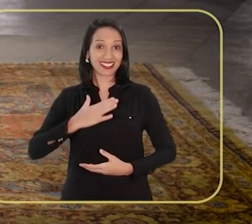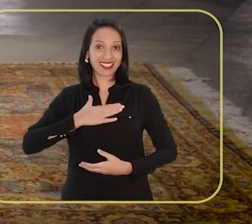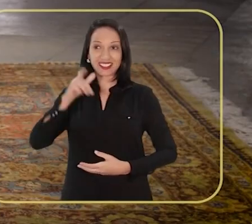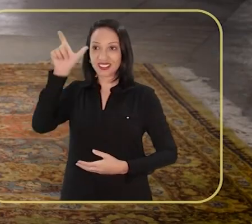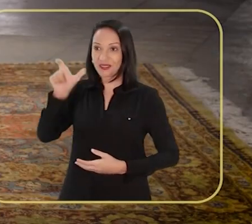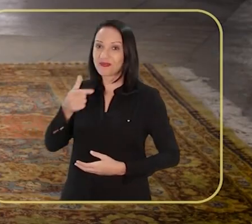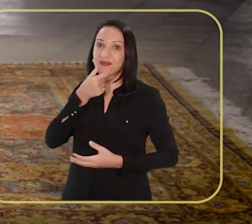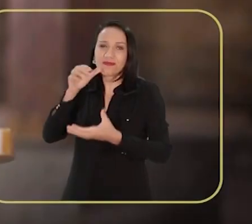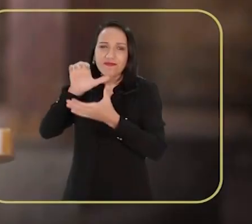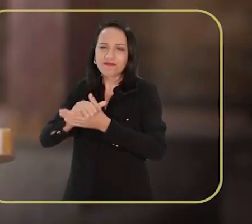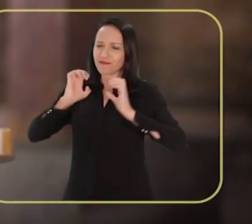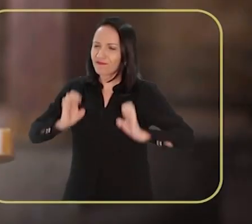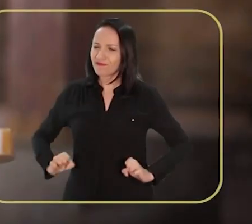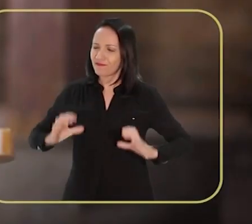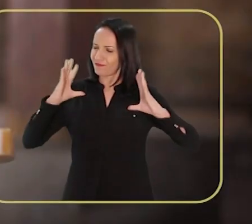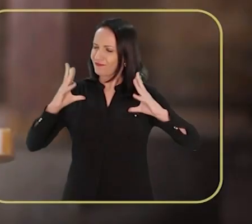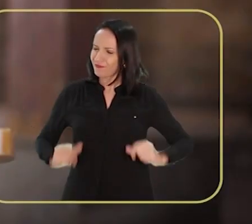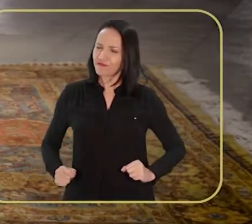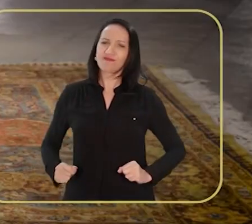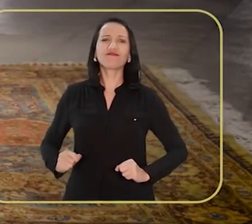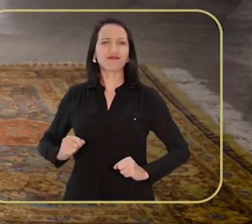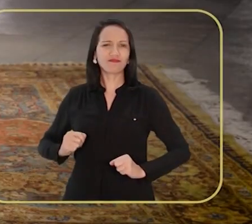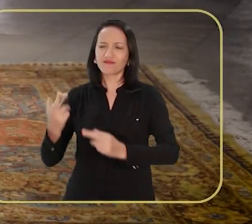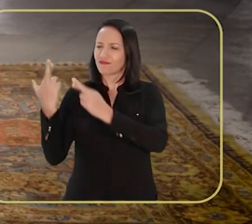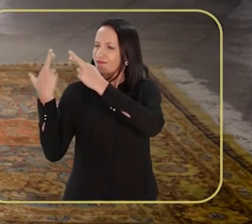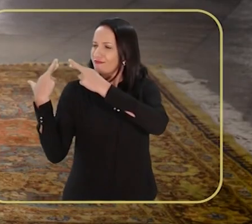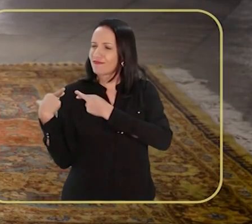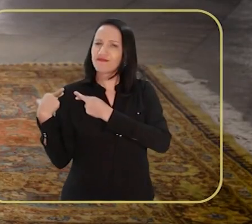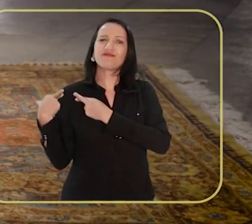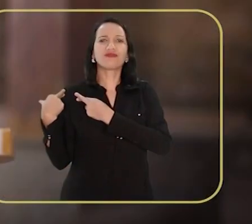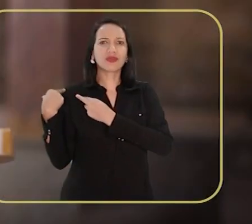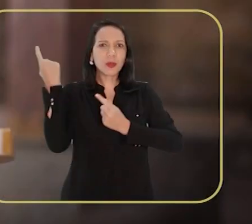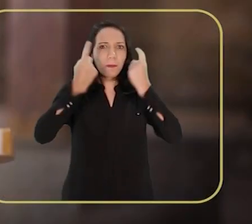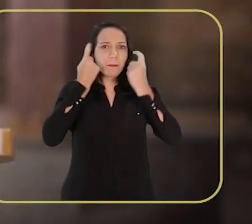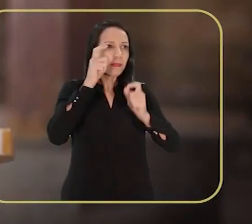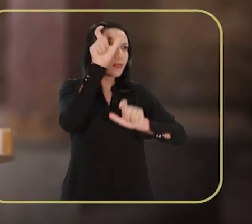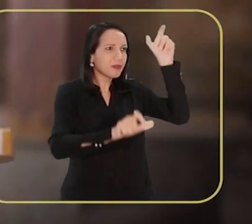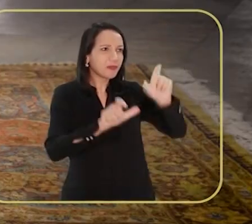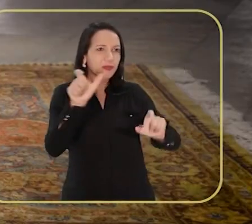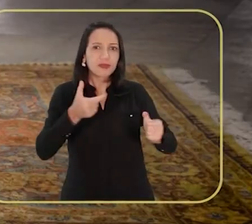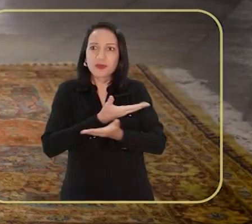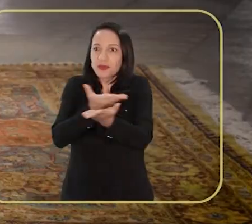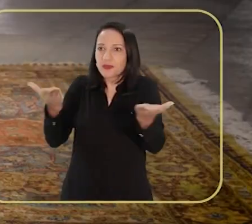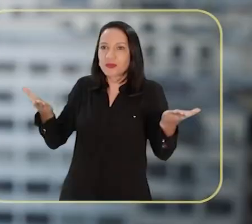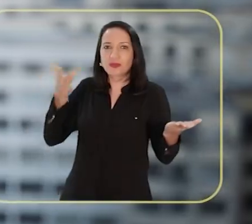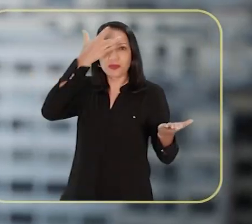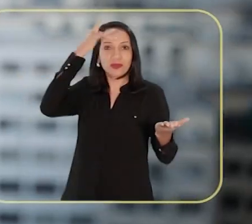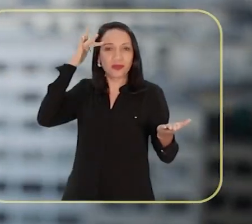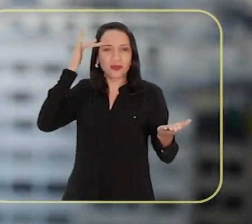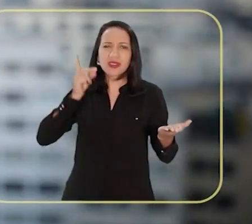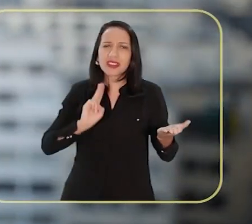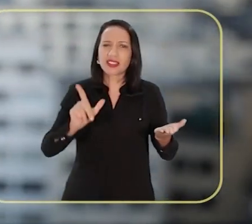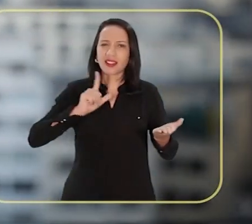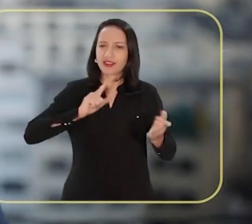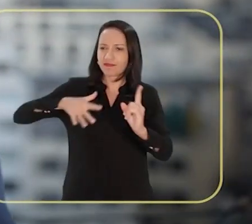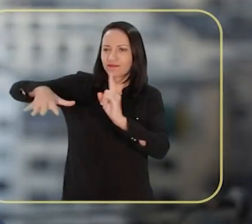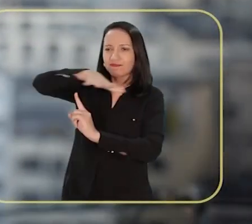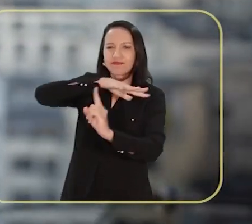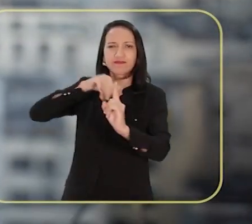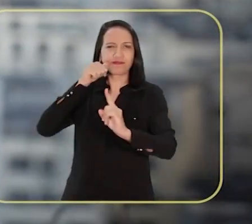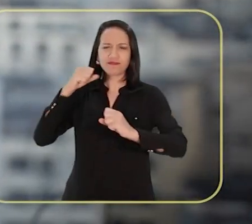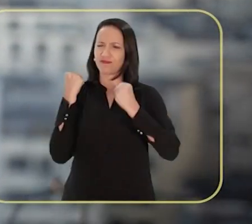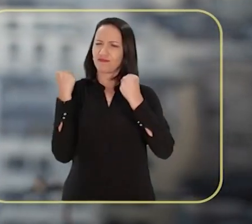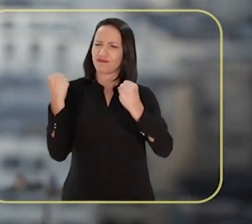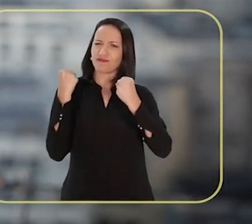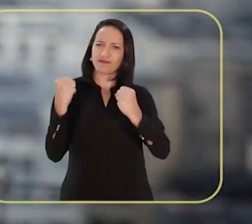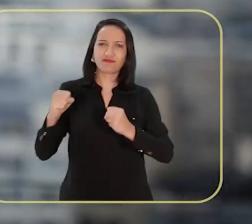Meu marido é ético, meu marido é honesto, meu marido é comprometido, ele é preocupado com as pessoas. Sempre tive ao meu redor